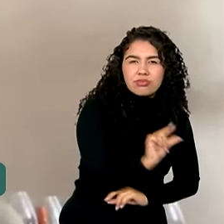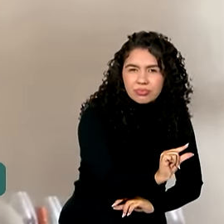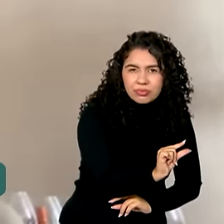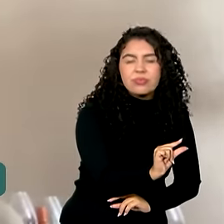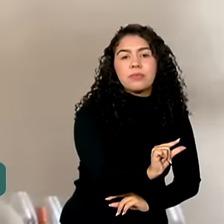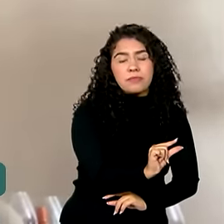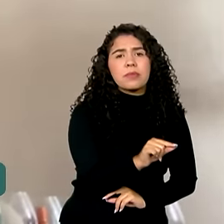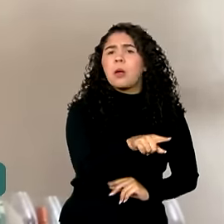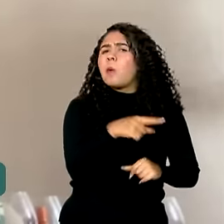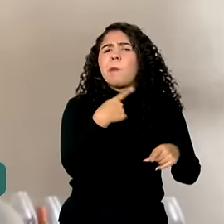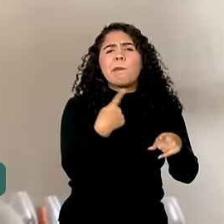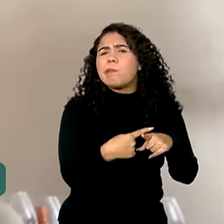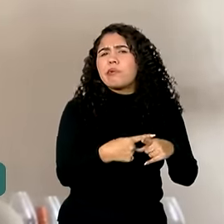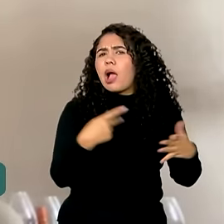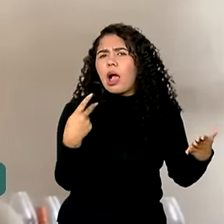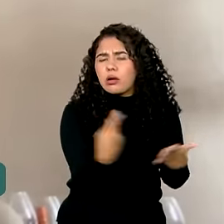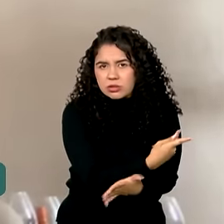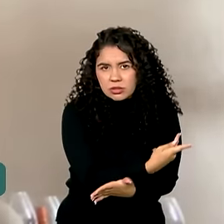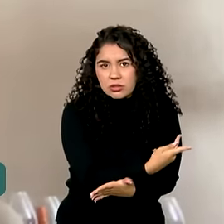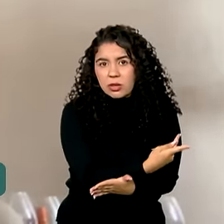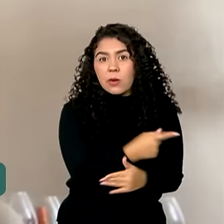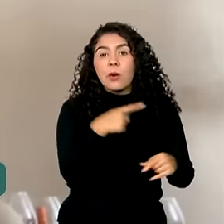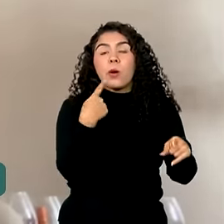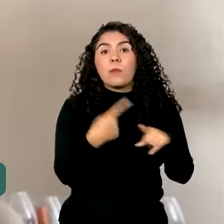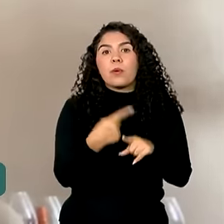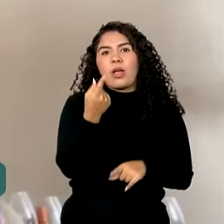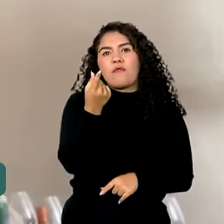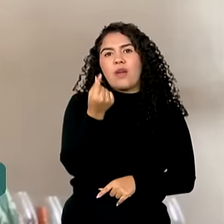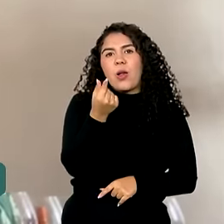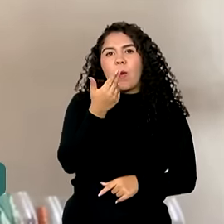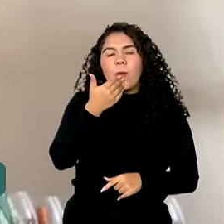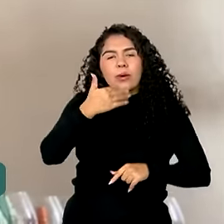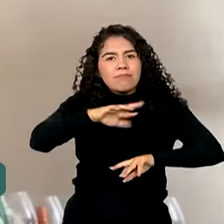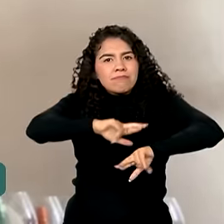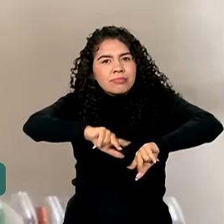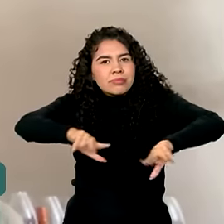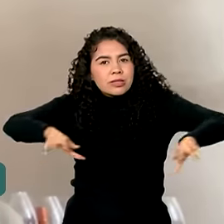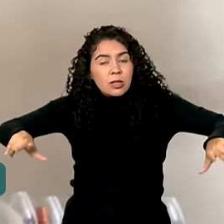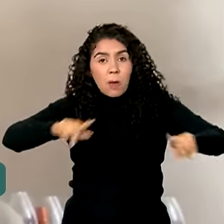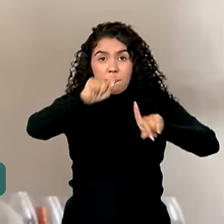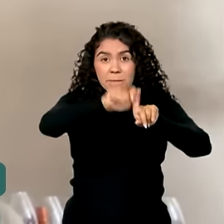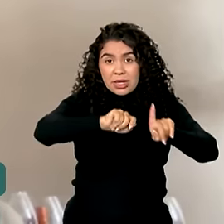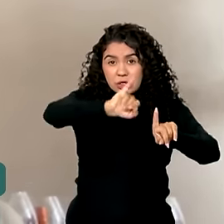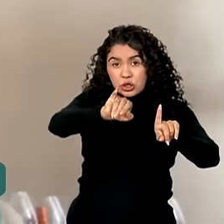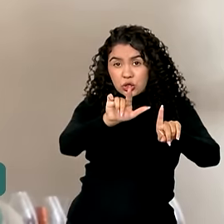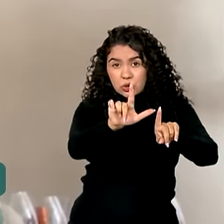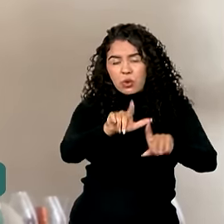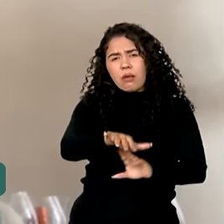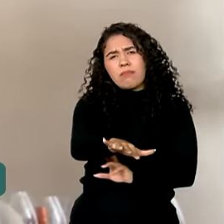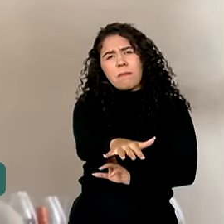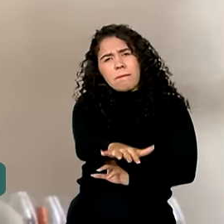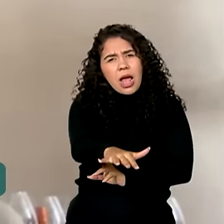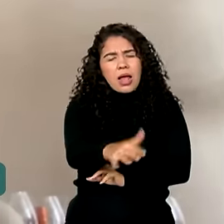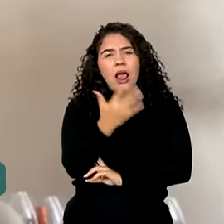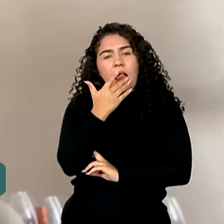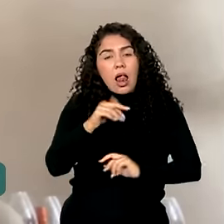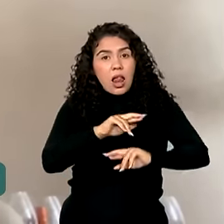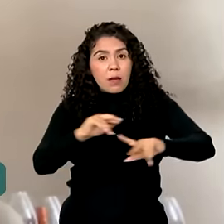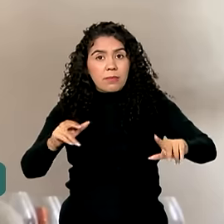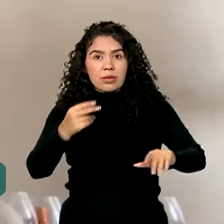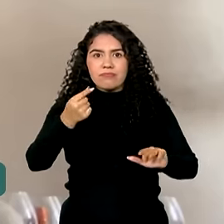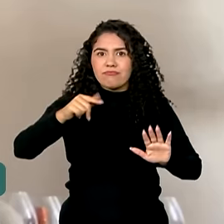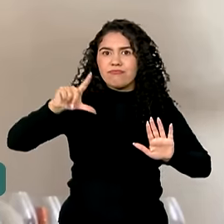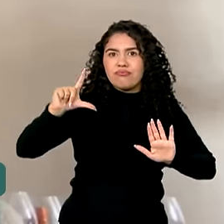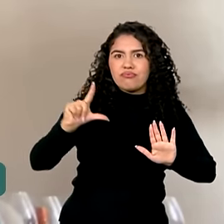basicamente pelo comportamento do preço dos alimentos. Em julho, na média, os alimentos caíram de